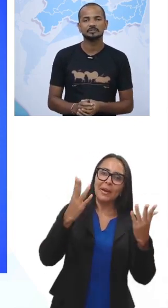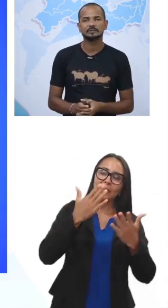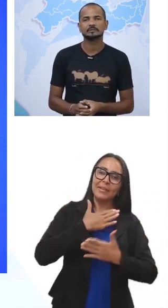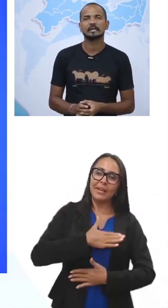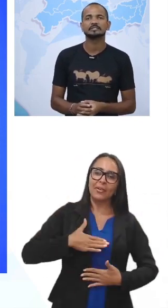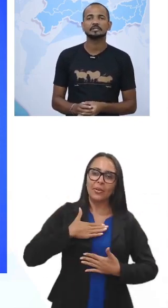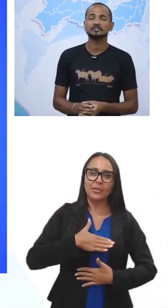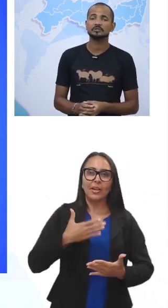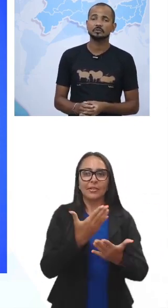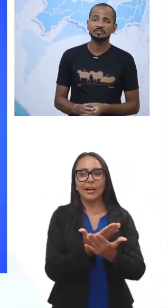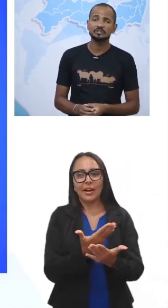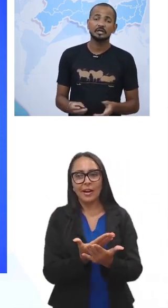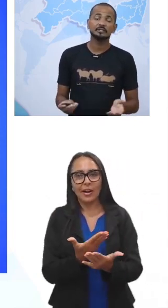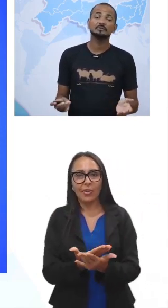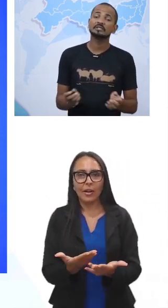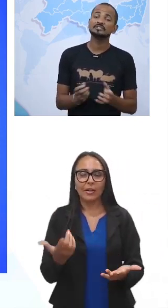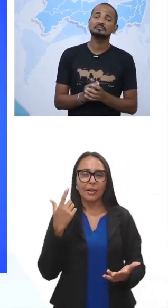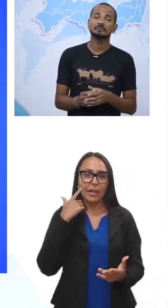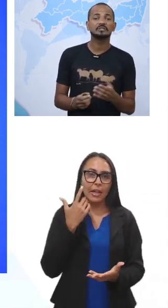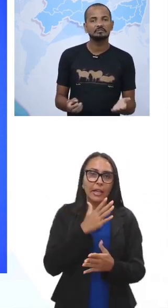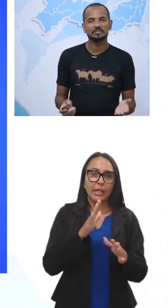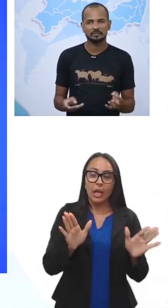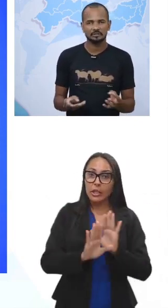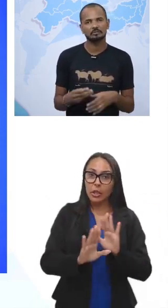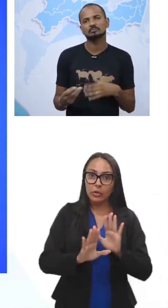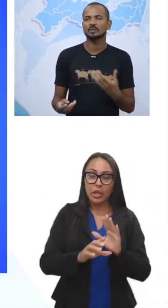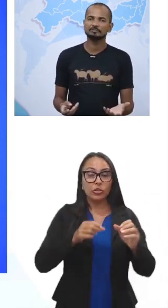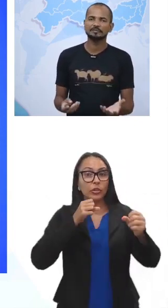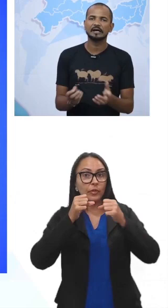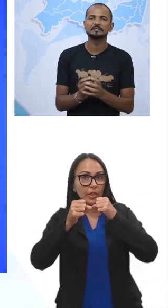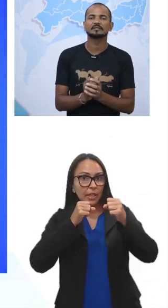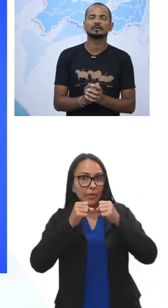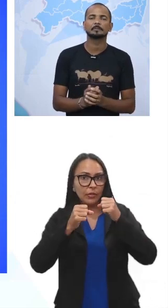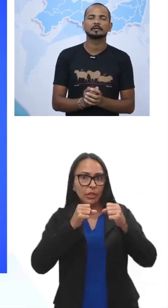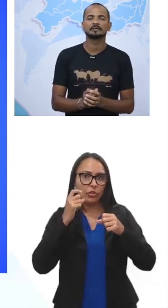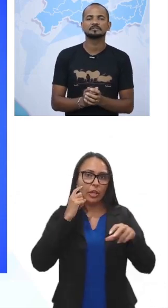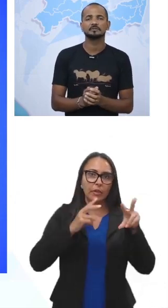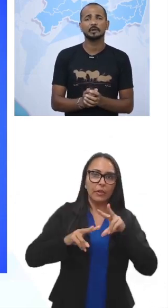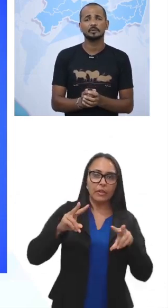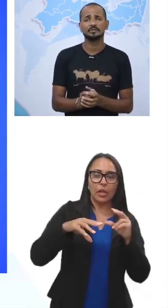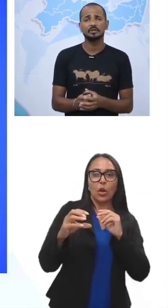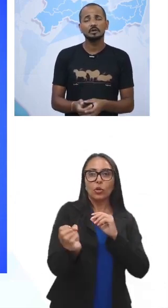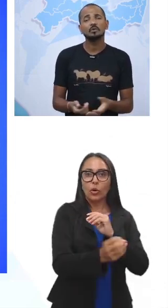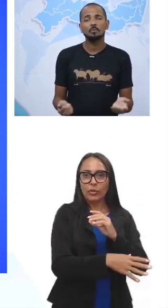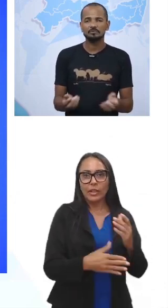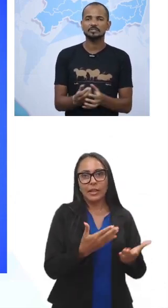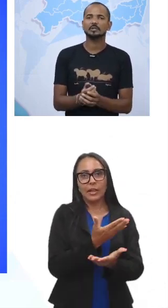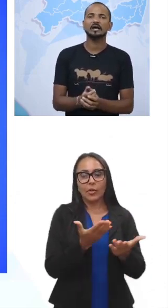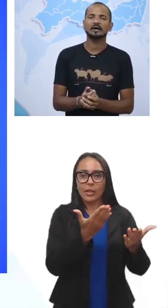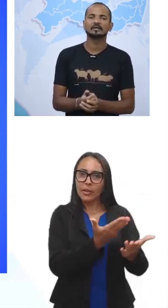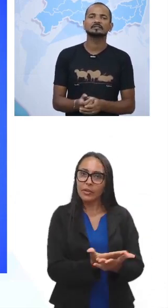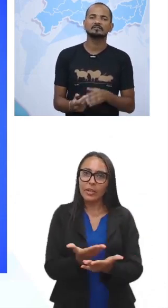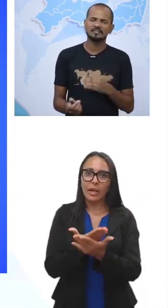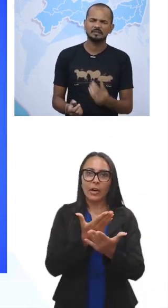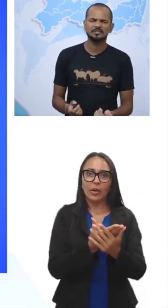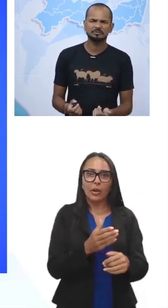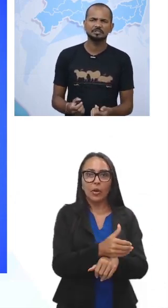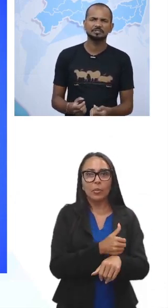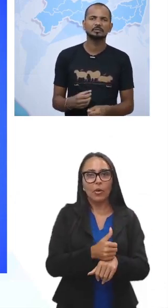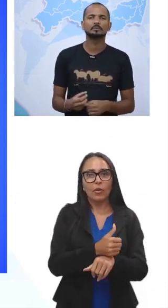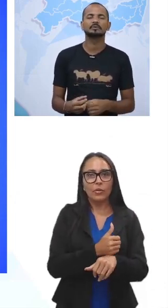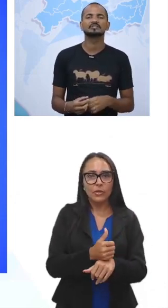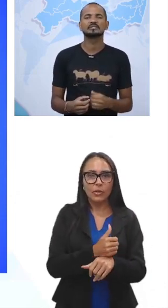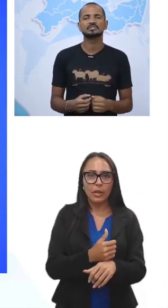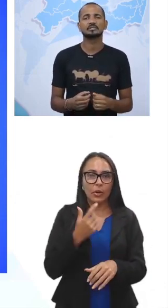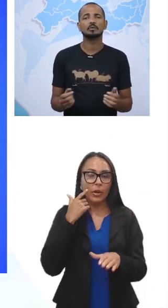fontes, das questões, e não deixem de ver a entrevista, que é uma novidade agora, para as videoaulas, com um profissional da área, então, vai ter mais um